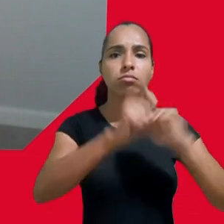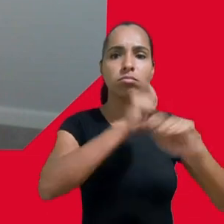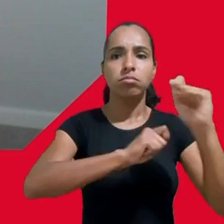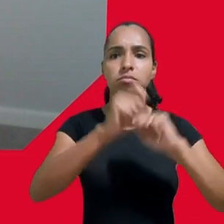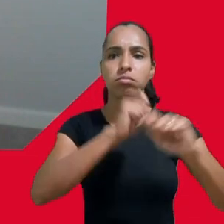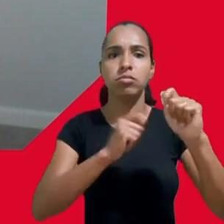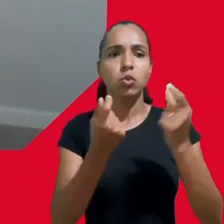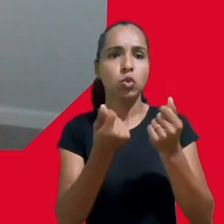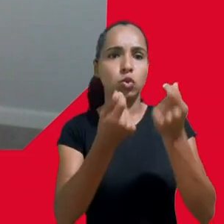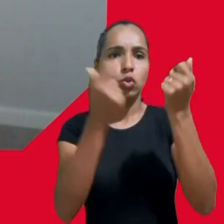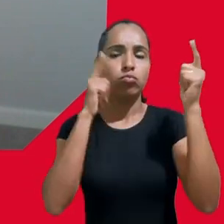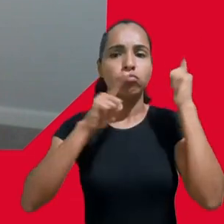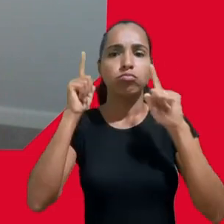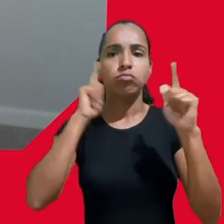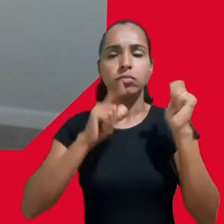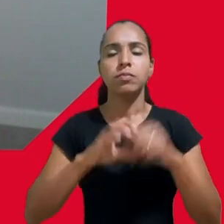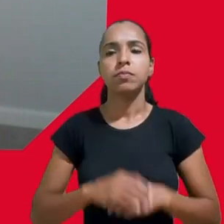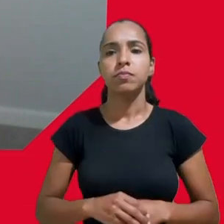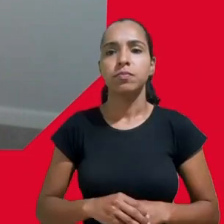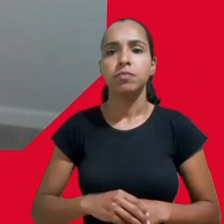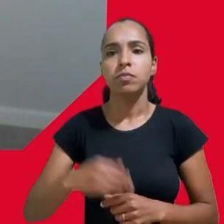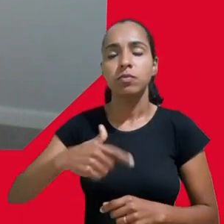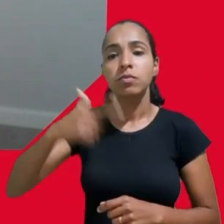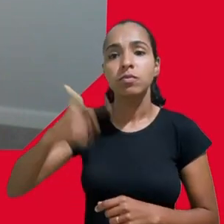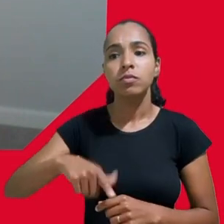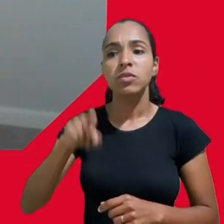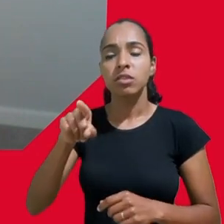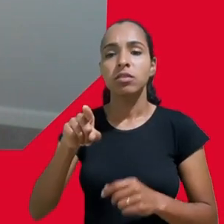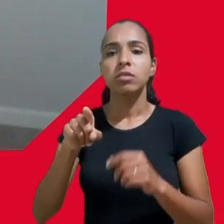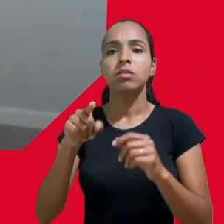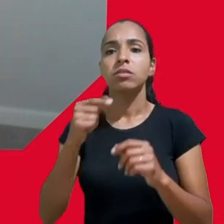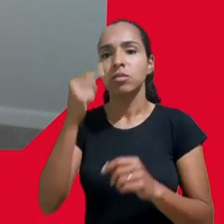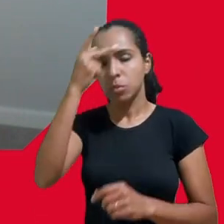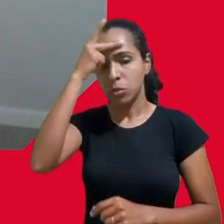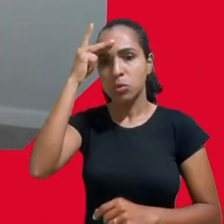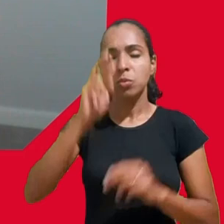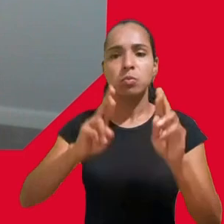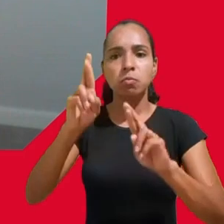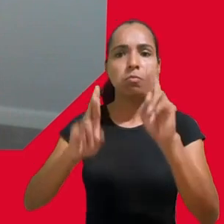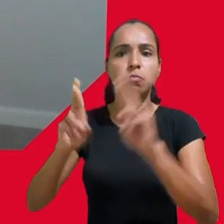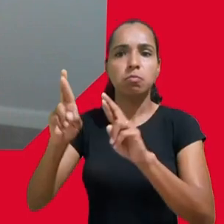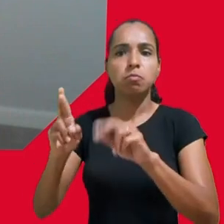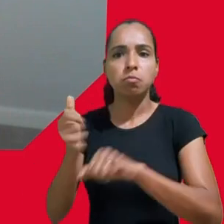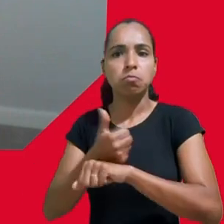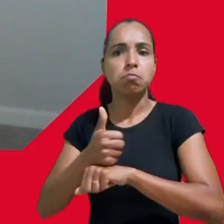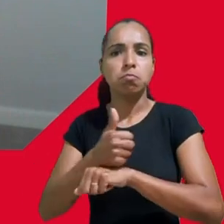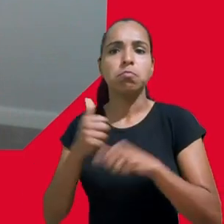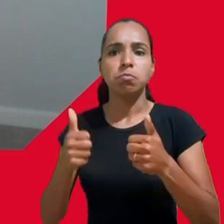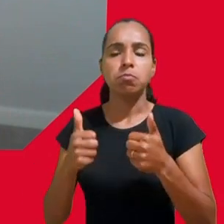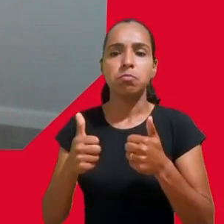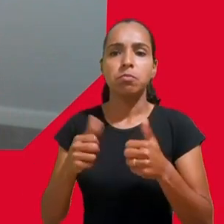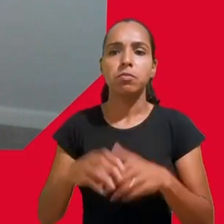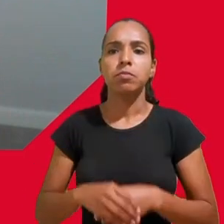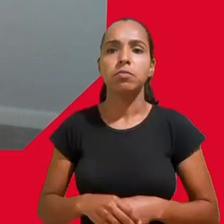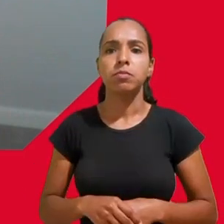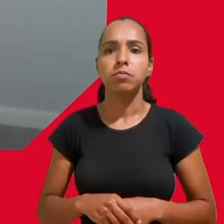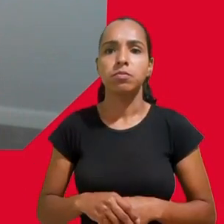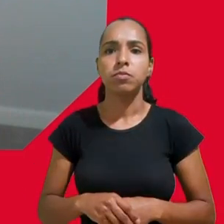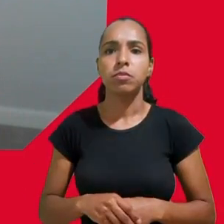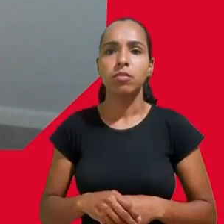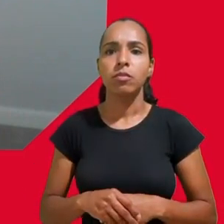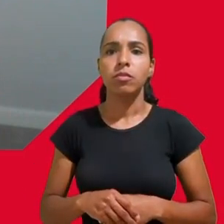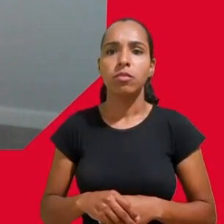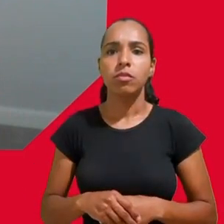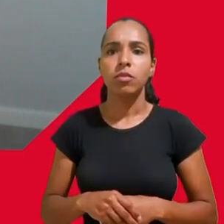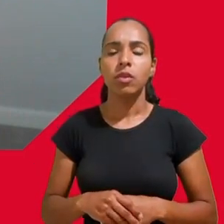região para discutir o nosso contexto específico se você não assistiu eu deixo o convite para que você assista depois inclusive vamos colocar o